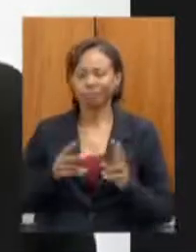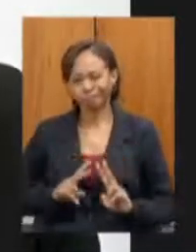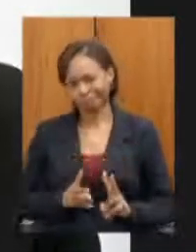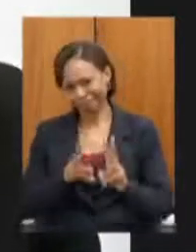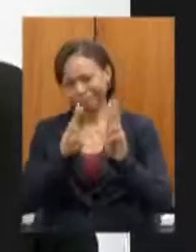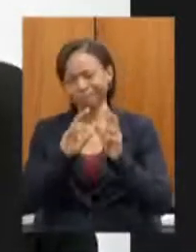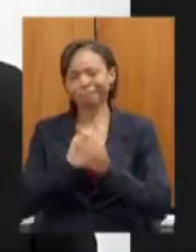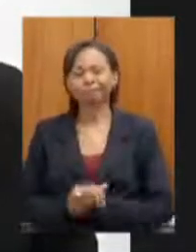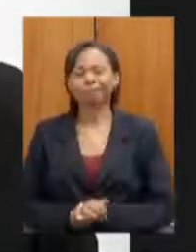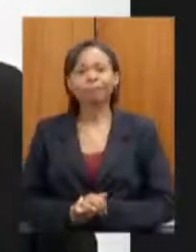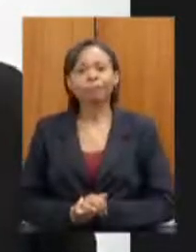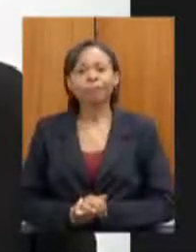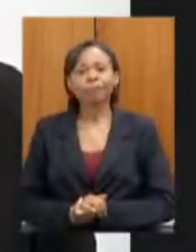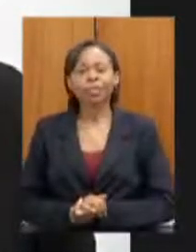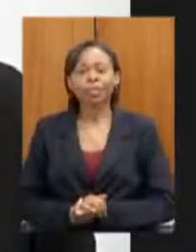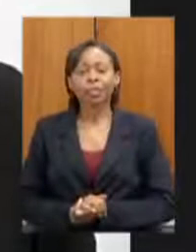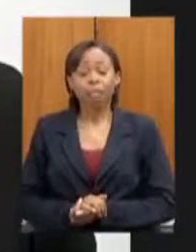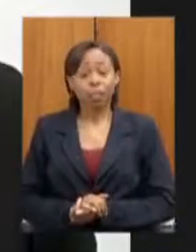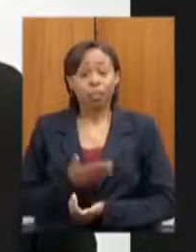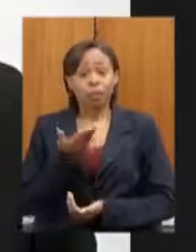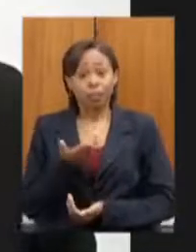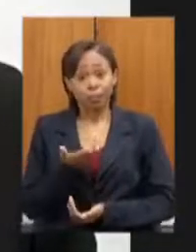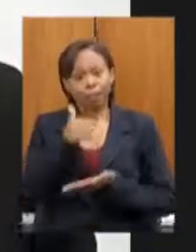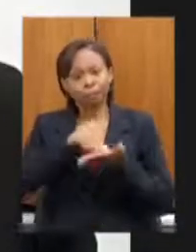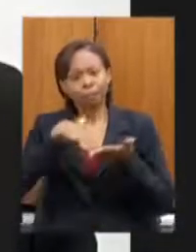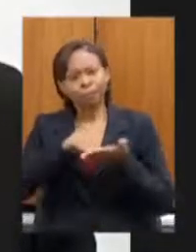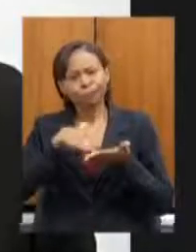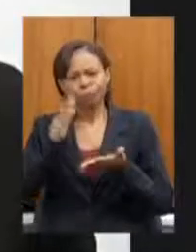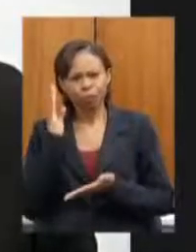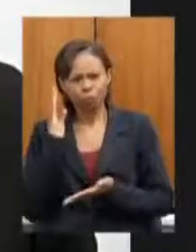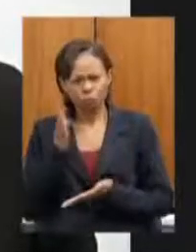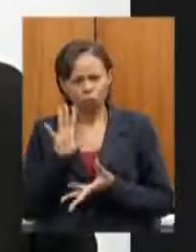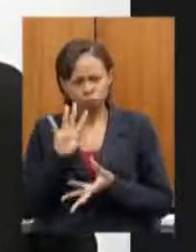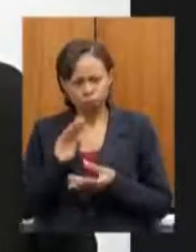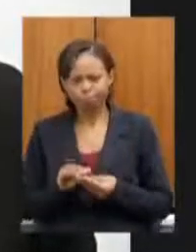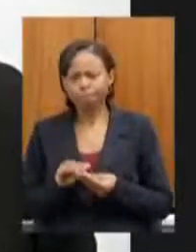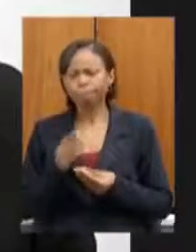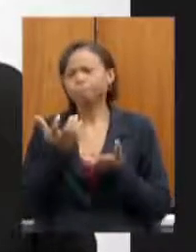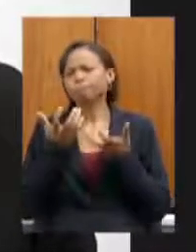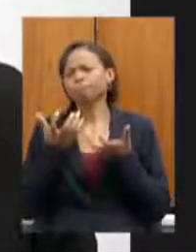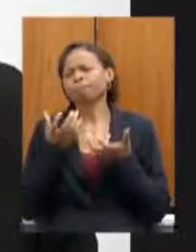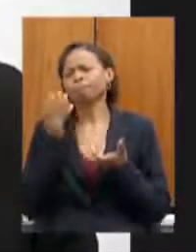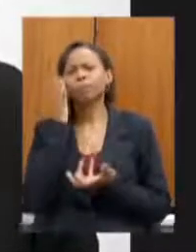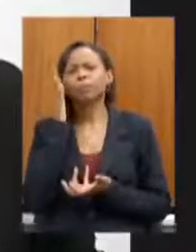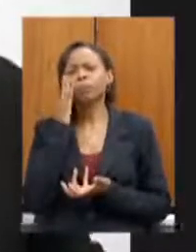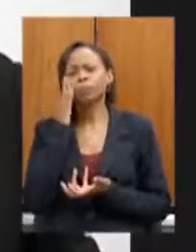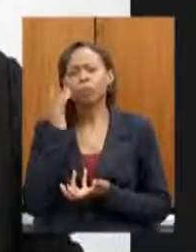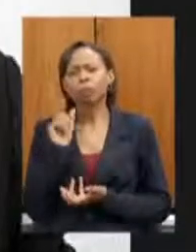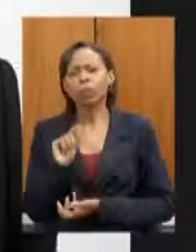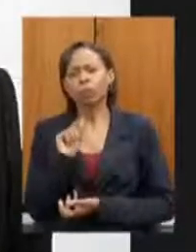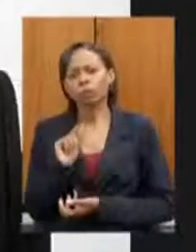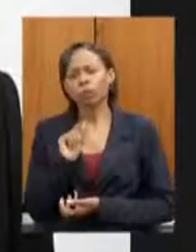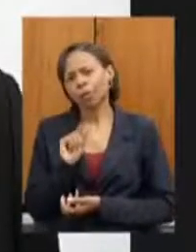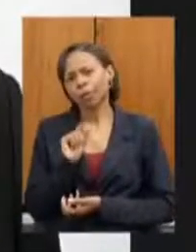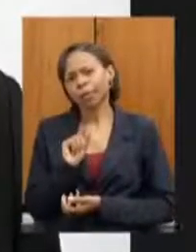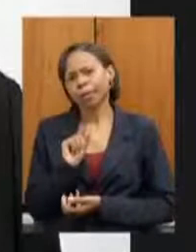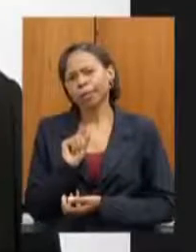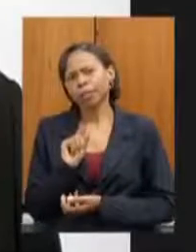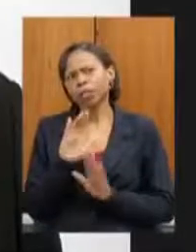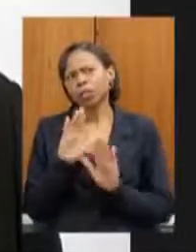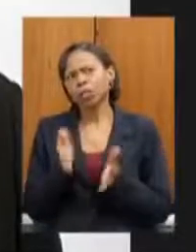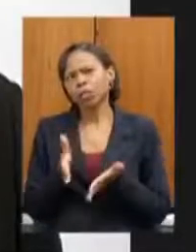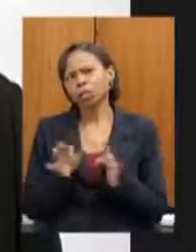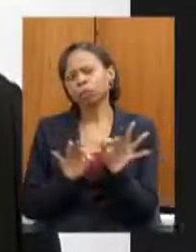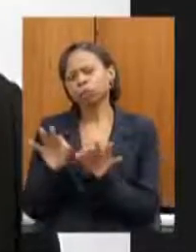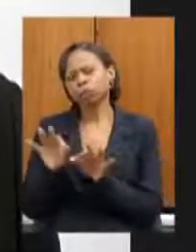o secretário para ser bem preciso direto eu queria saber o que que tem de planejamento para